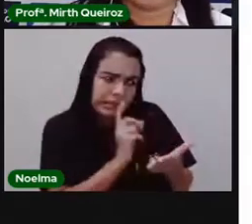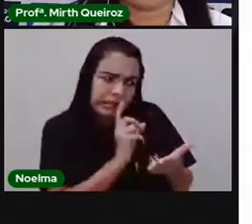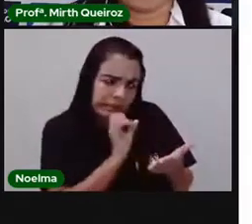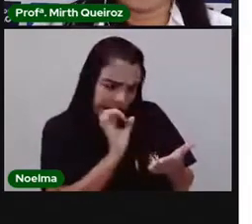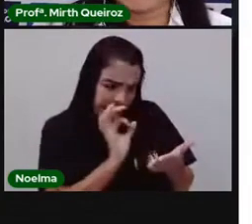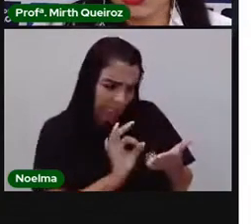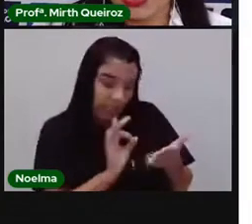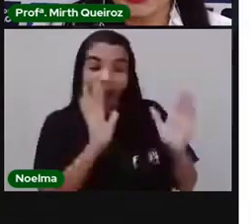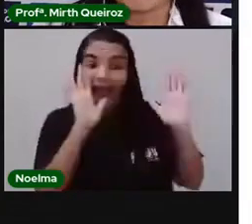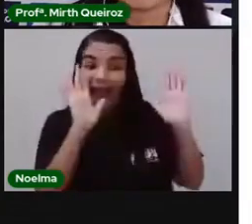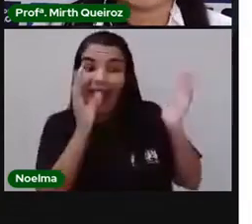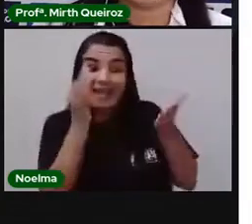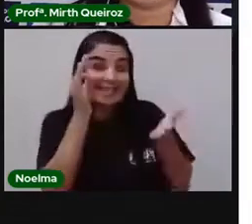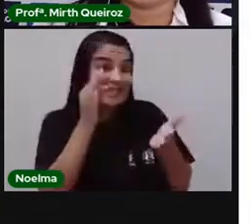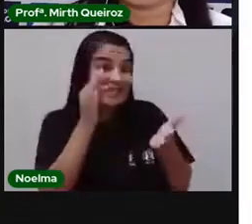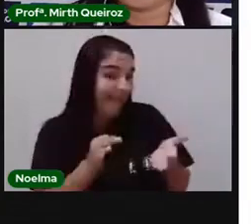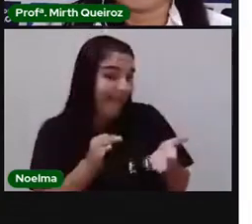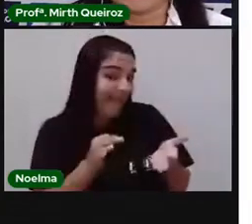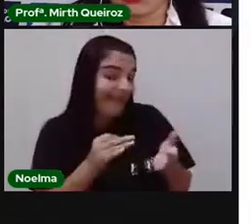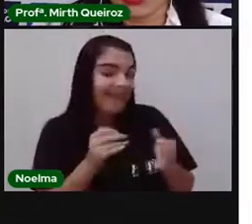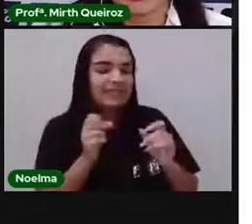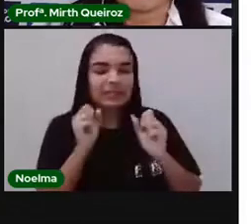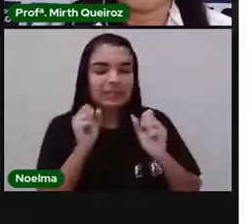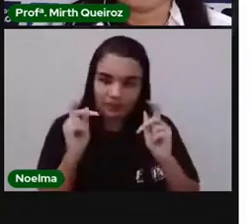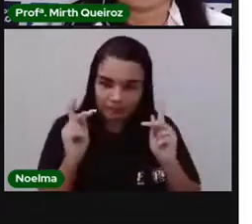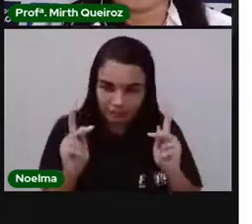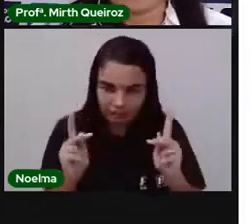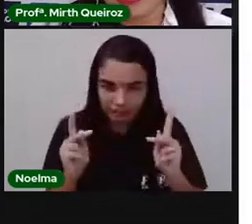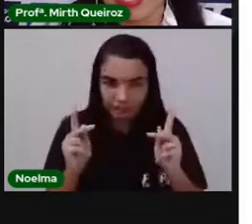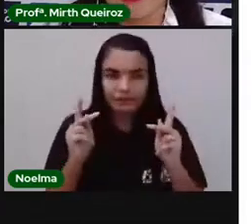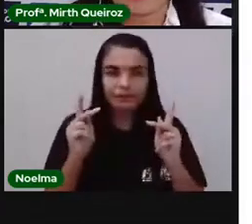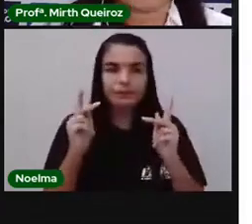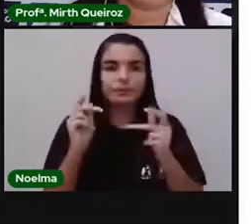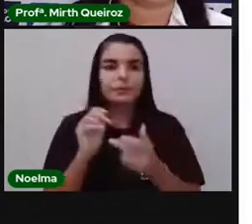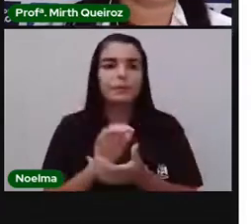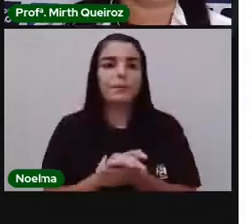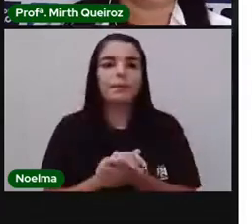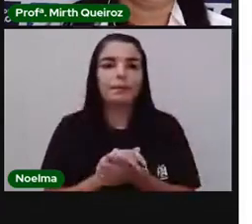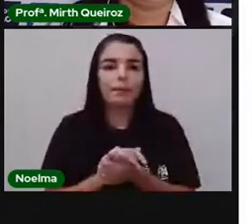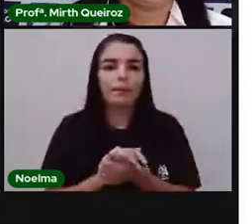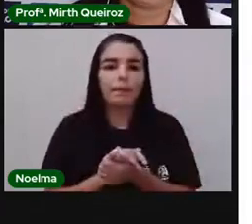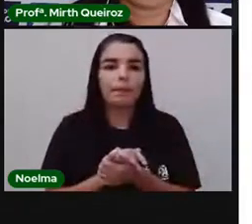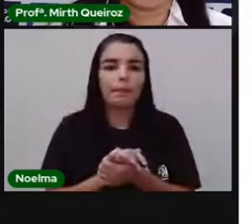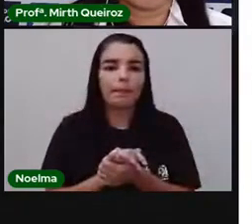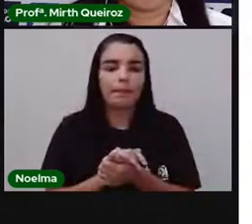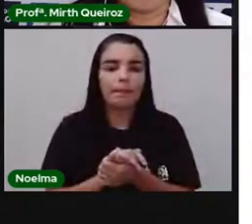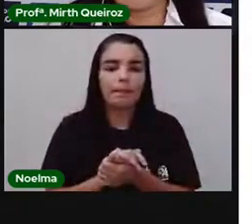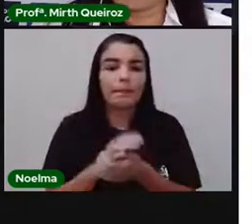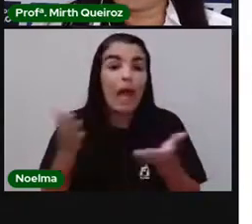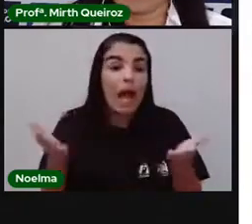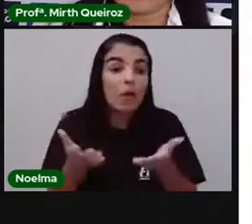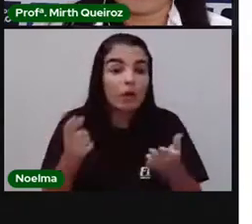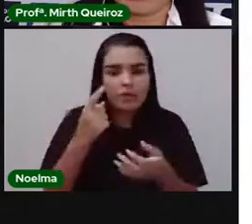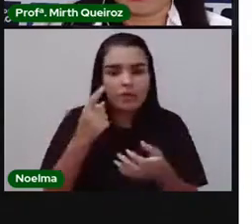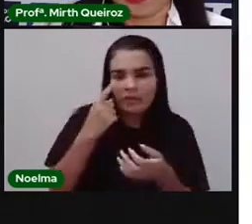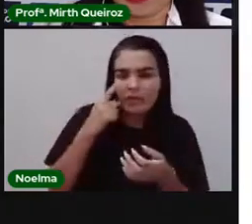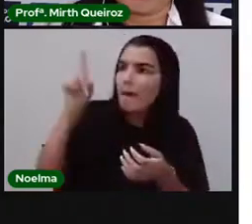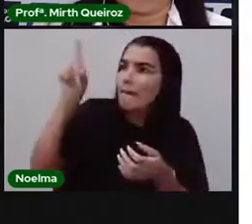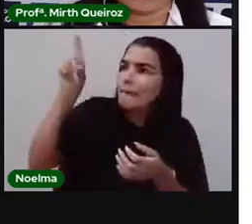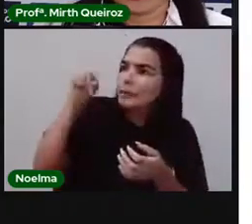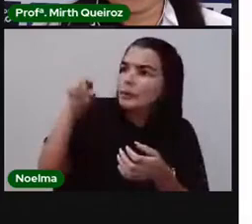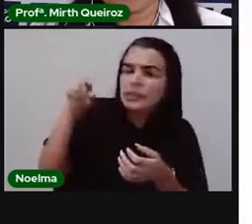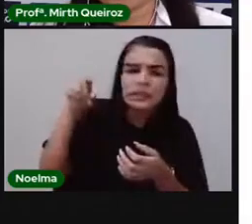ortografia de forma incorreta, né? A ortografia está incorreta ali, uma palavra errada. Fiz a pontuação